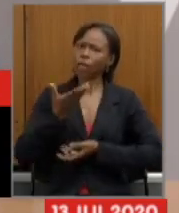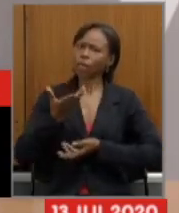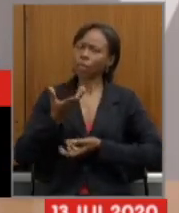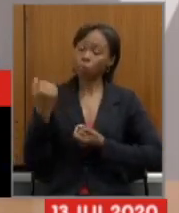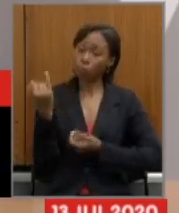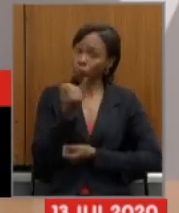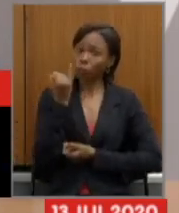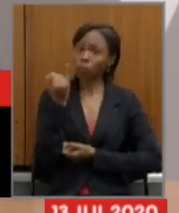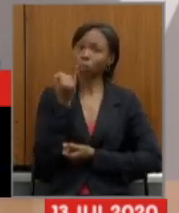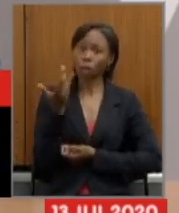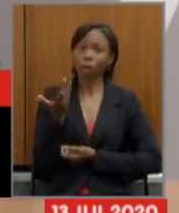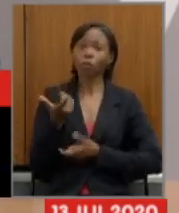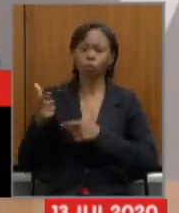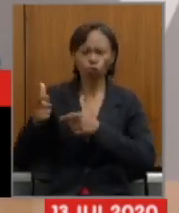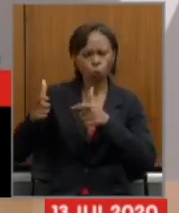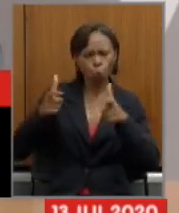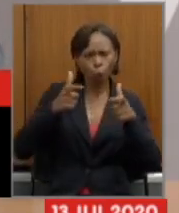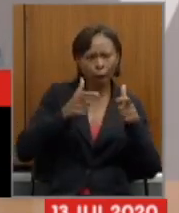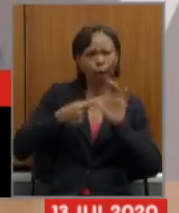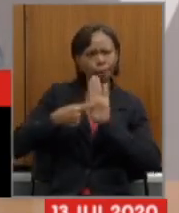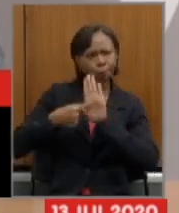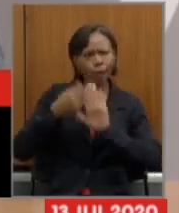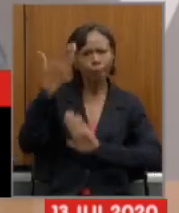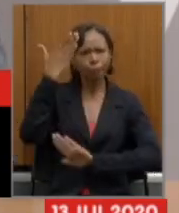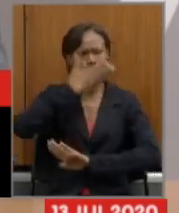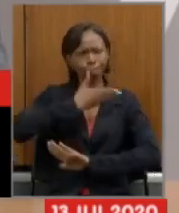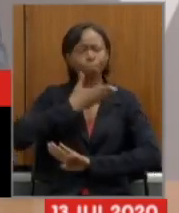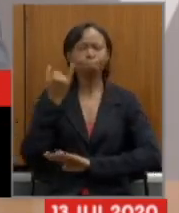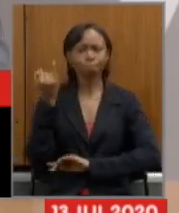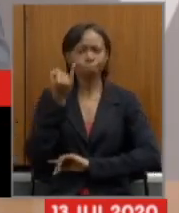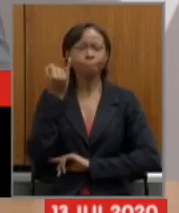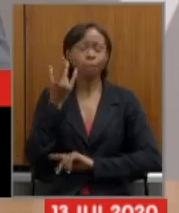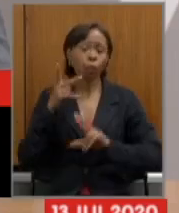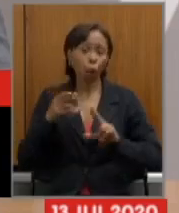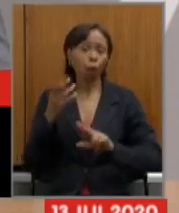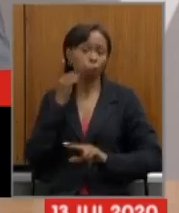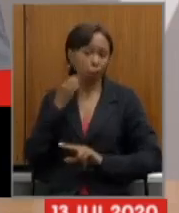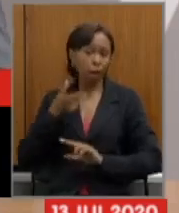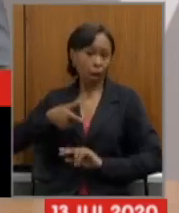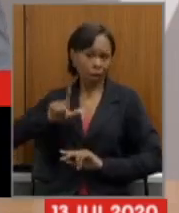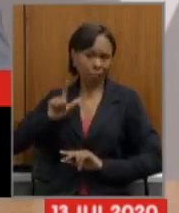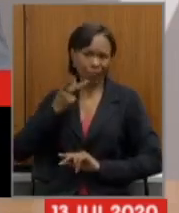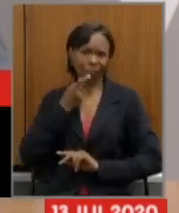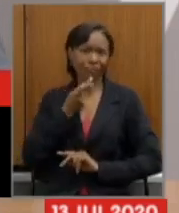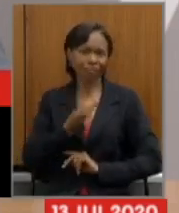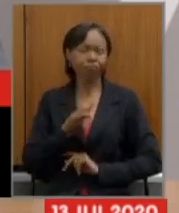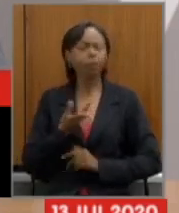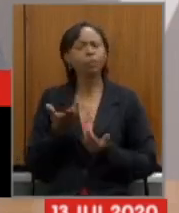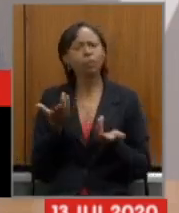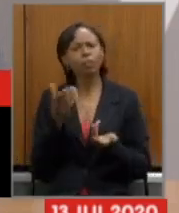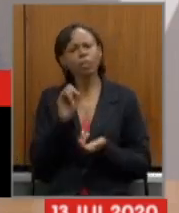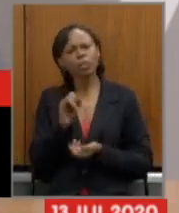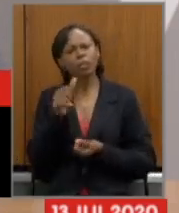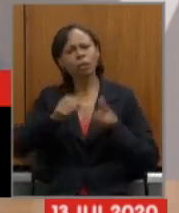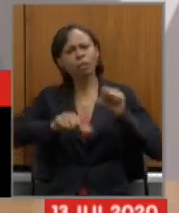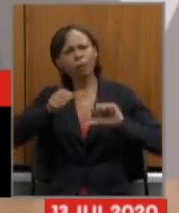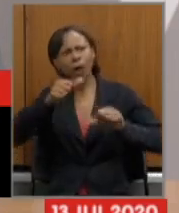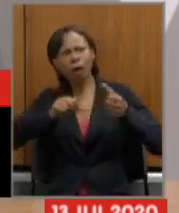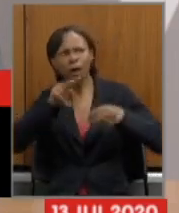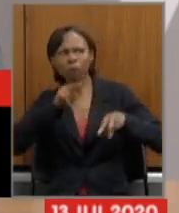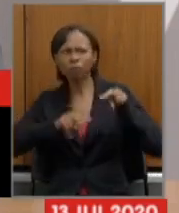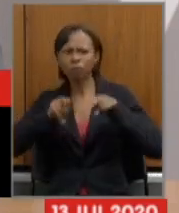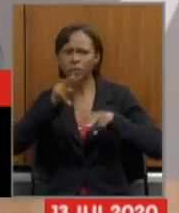demográficas como foi muito bem citado aqui anteriormente por um deputado que me antecedeu e se a gente for avaliar como eu disse